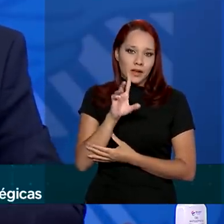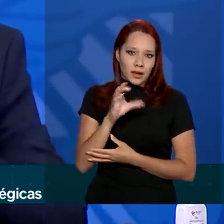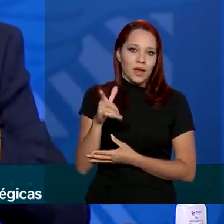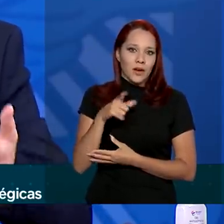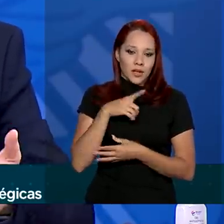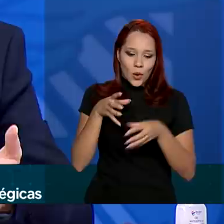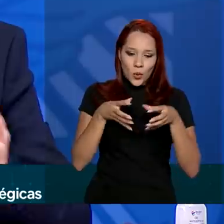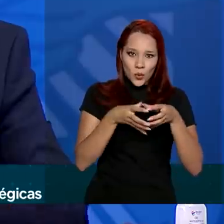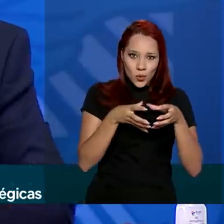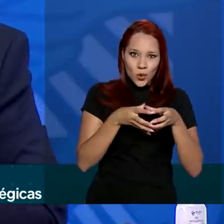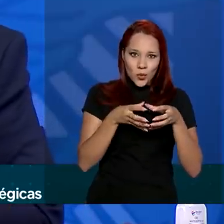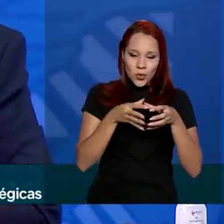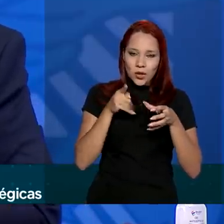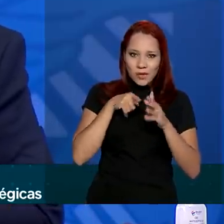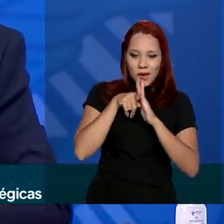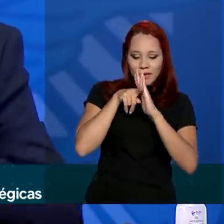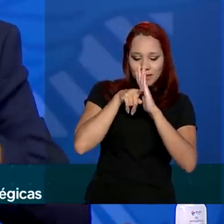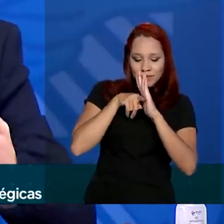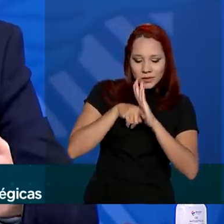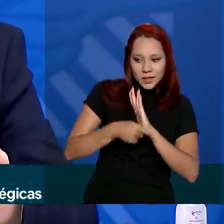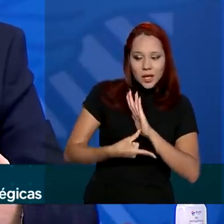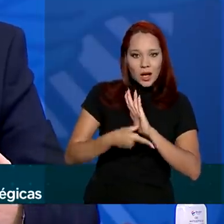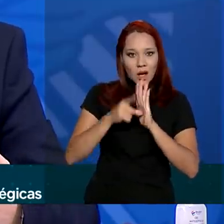que vai fazer isso anterior